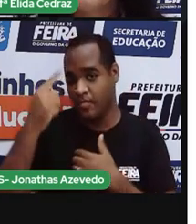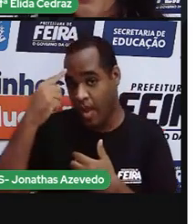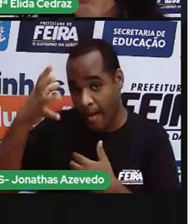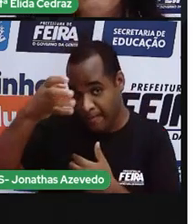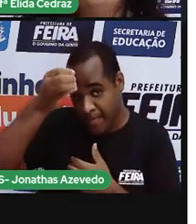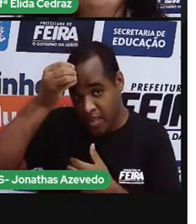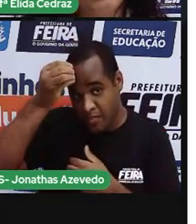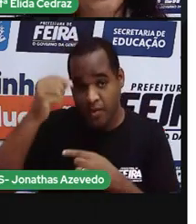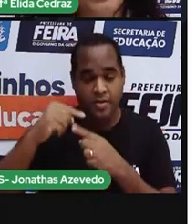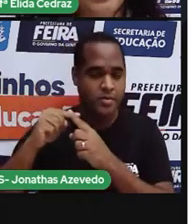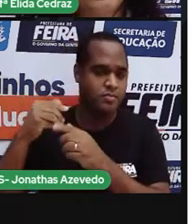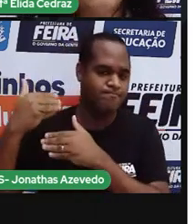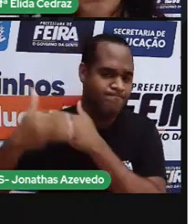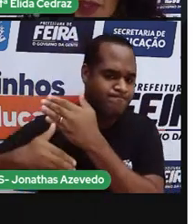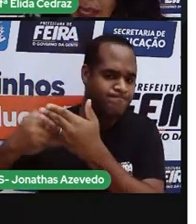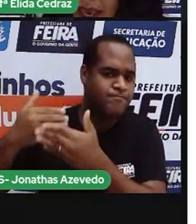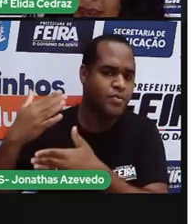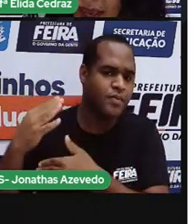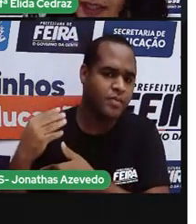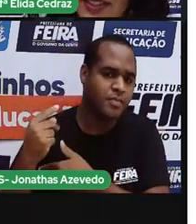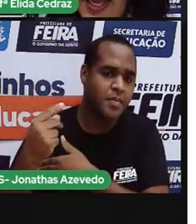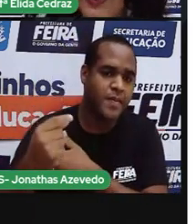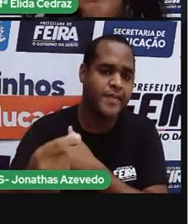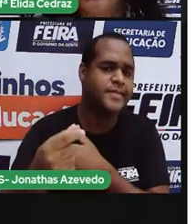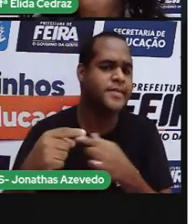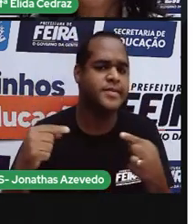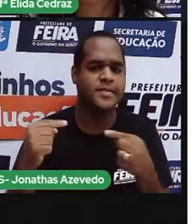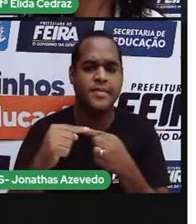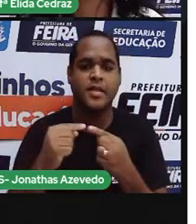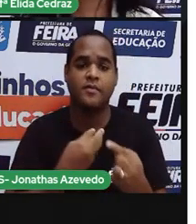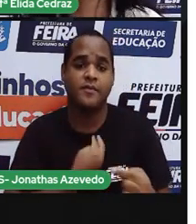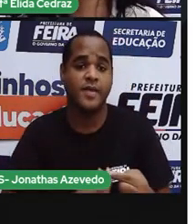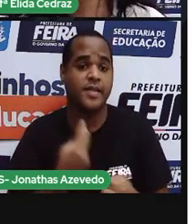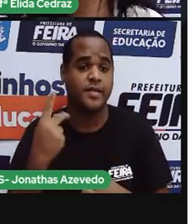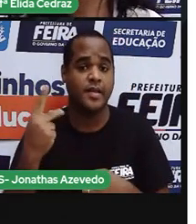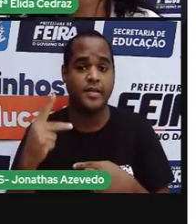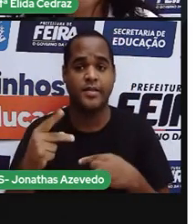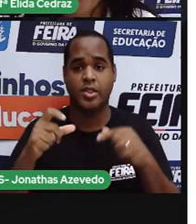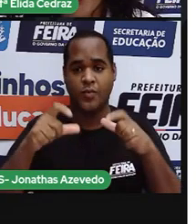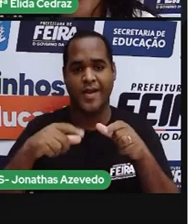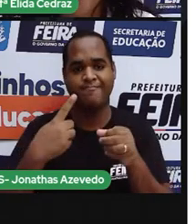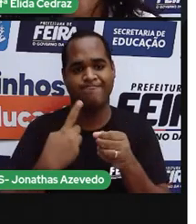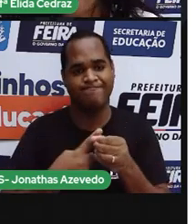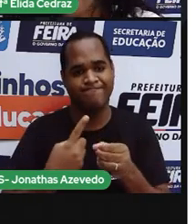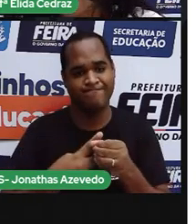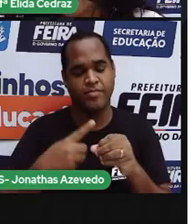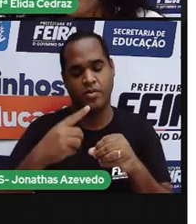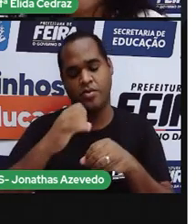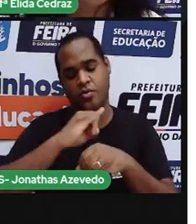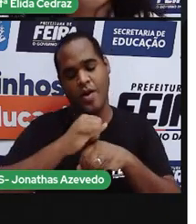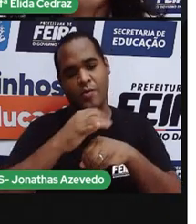e a vida dos vaqueiros, e é realizada no distrito de Jaguário. A